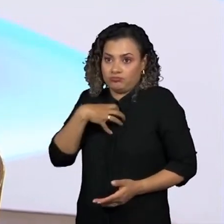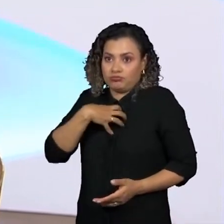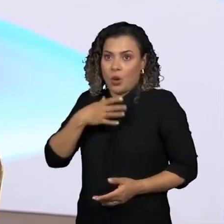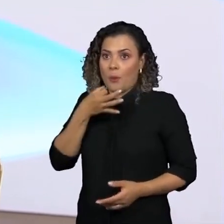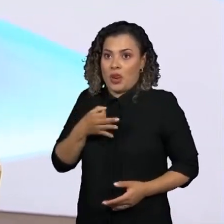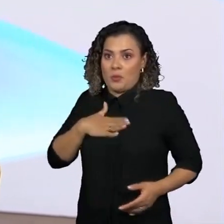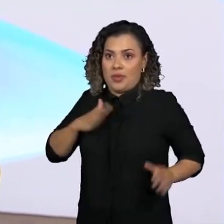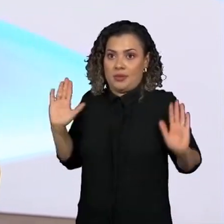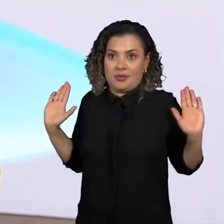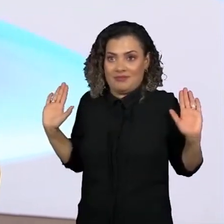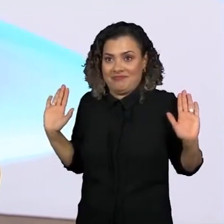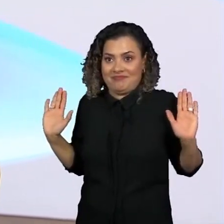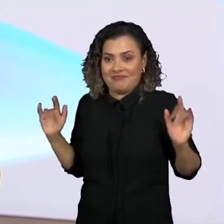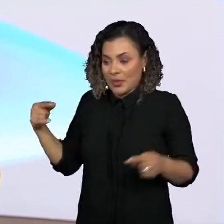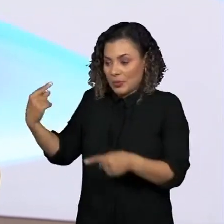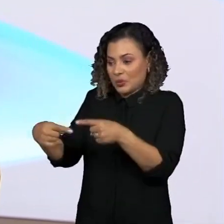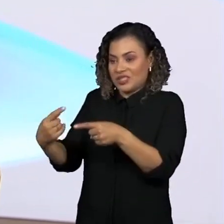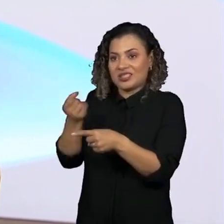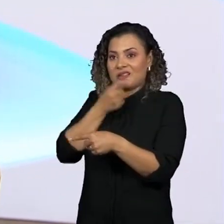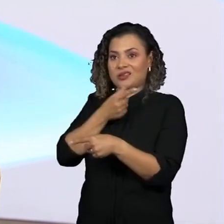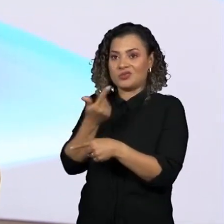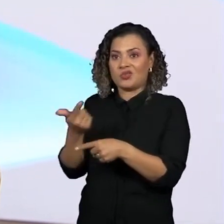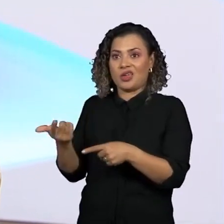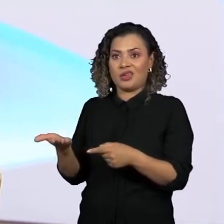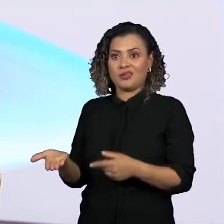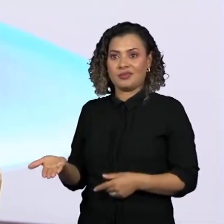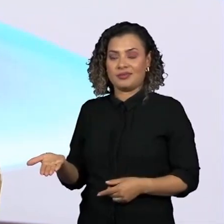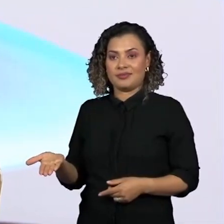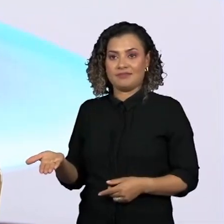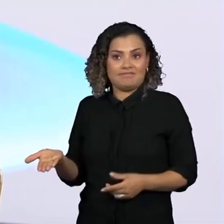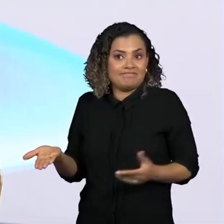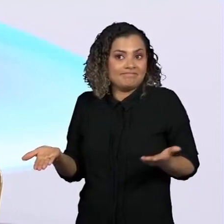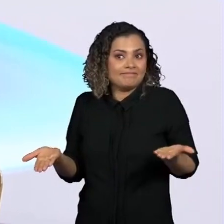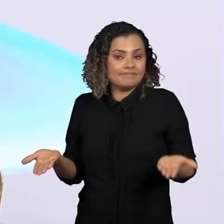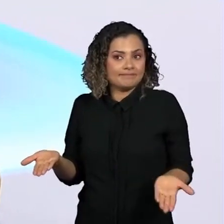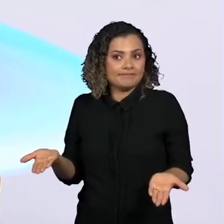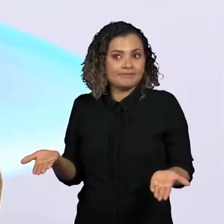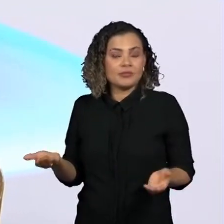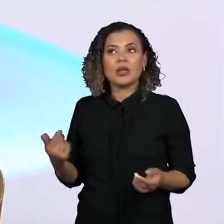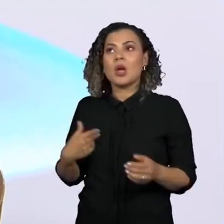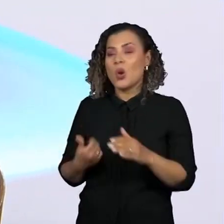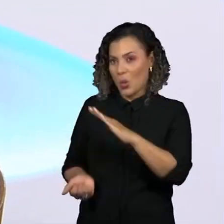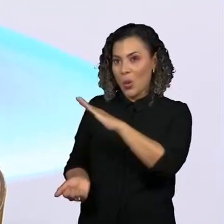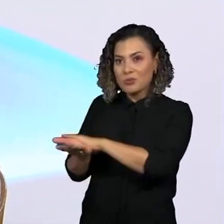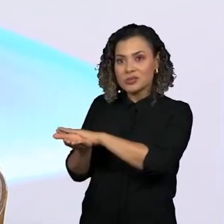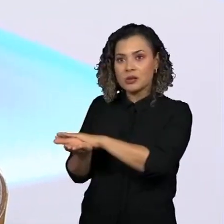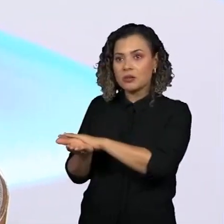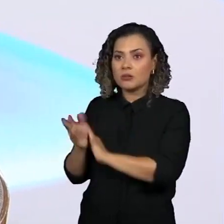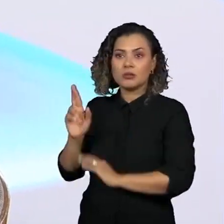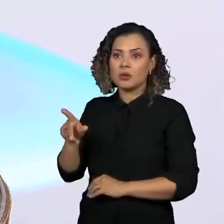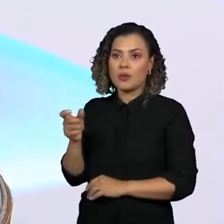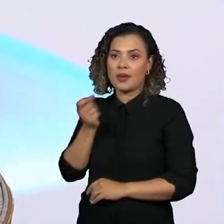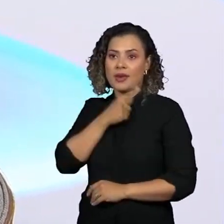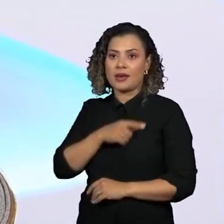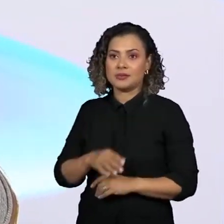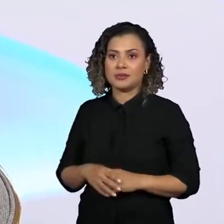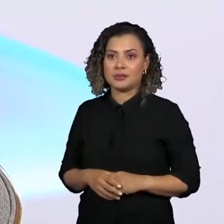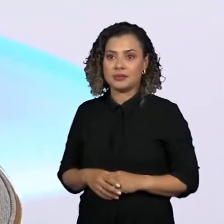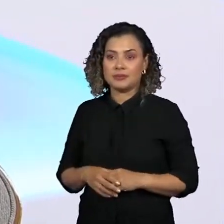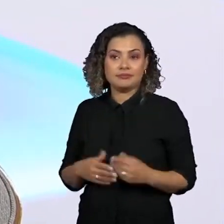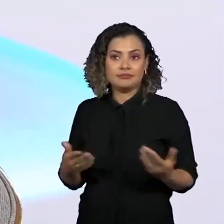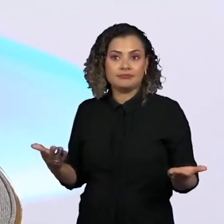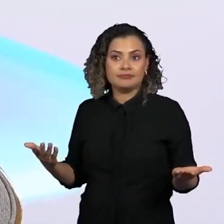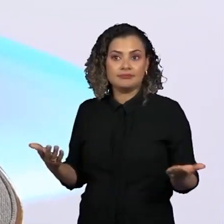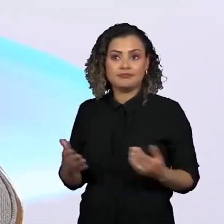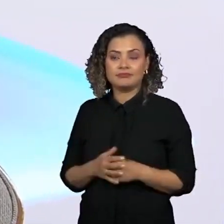corrupção seja uma coisa, não tenho vontade de fazer